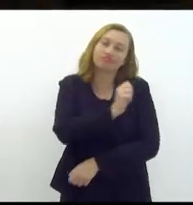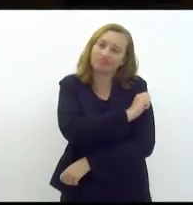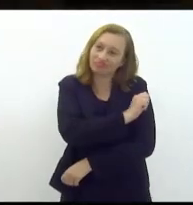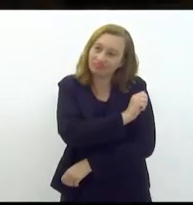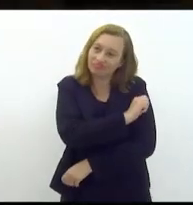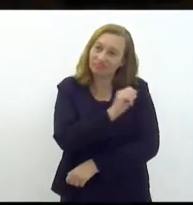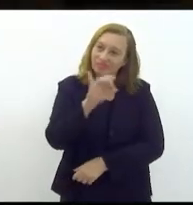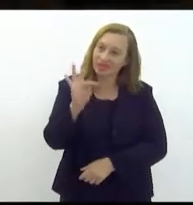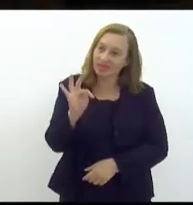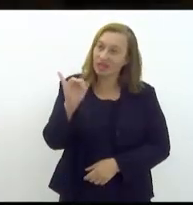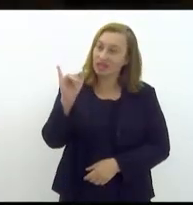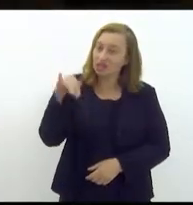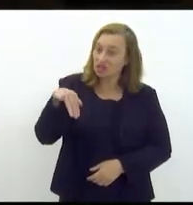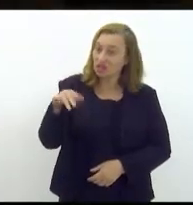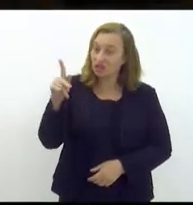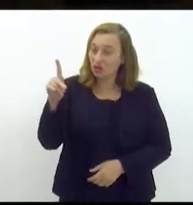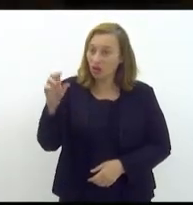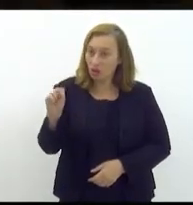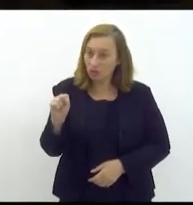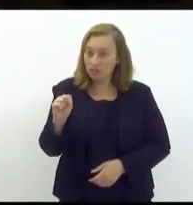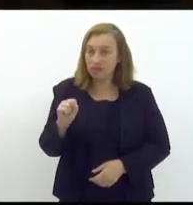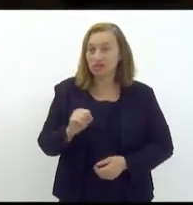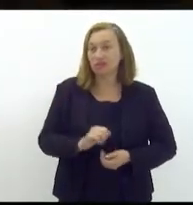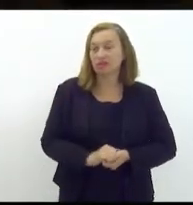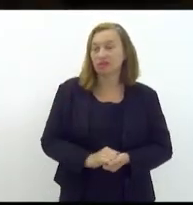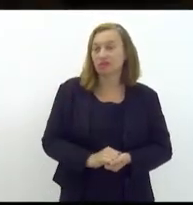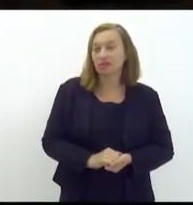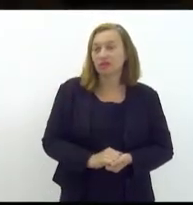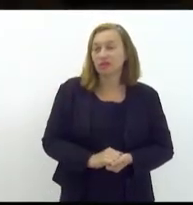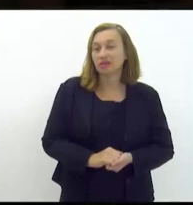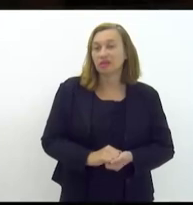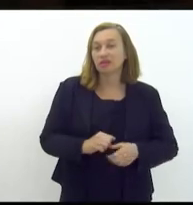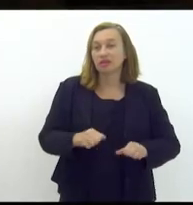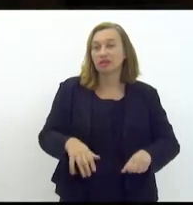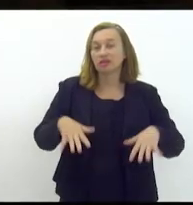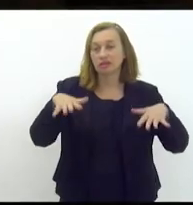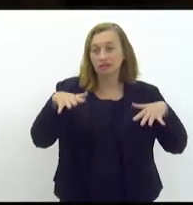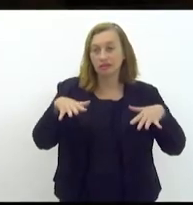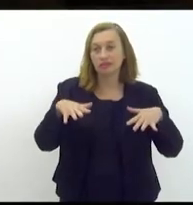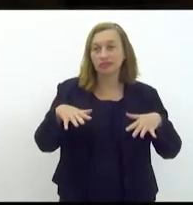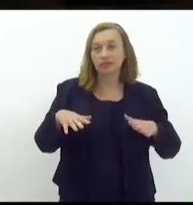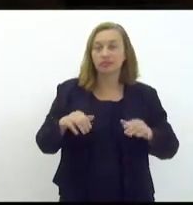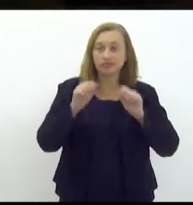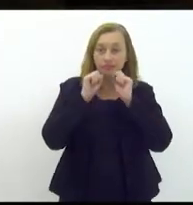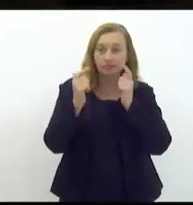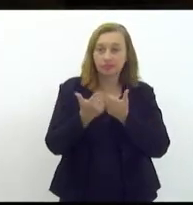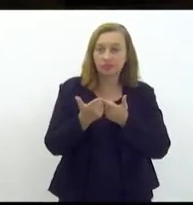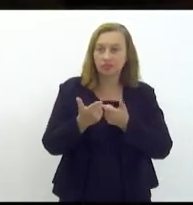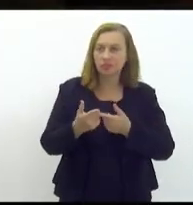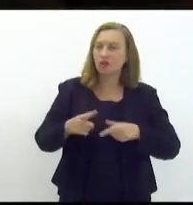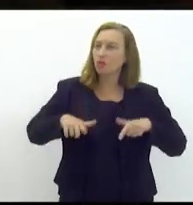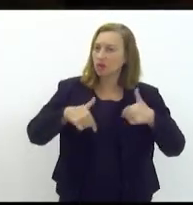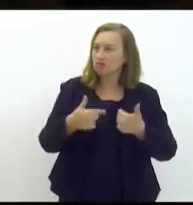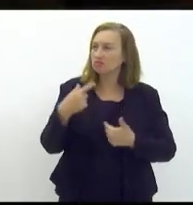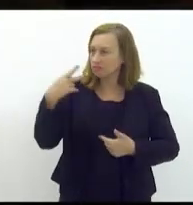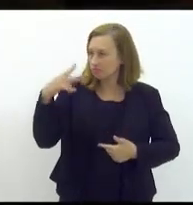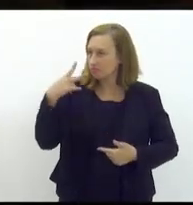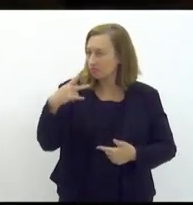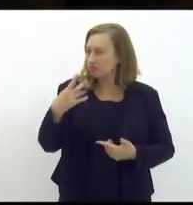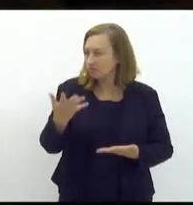escola tim lopes ocuparem as galerias da assembleia legislativa de ser um ato político inclusive